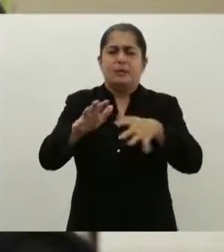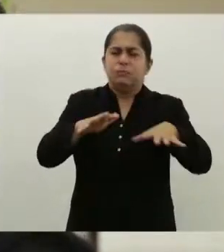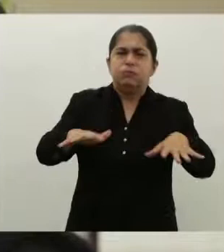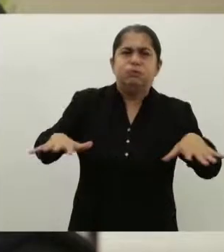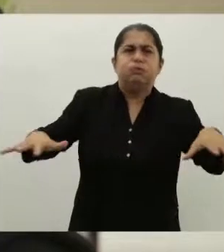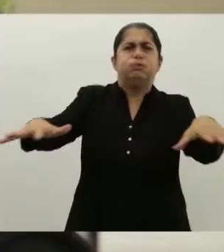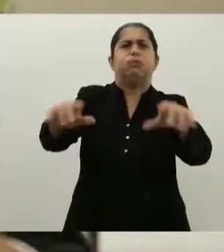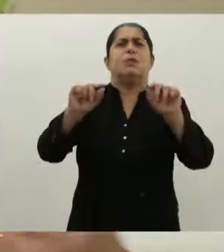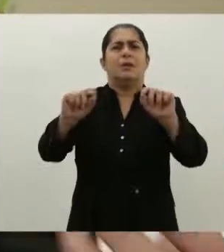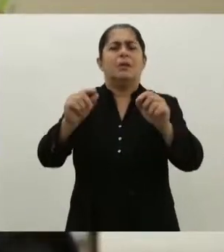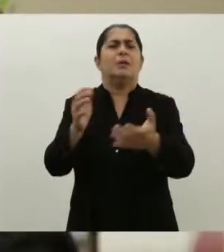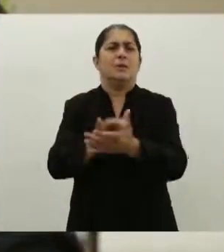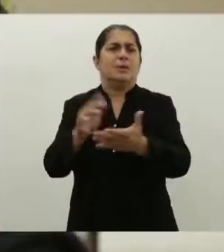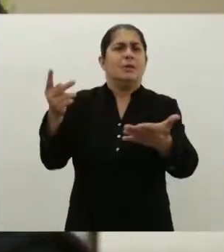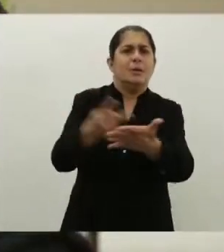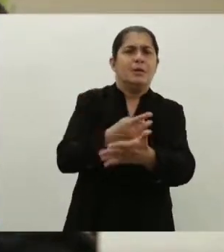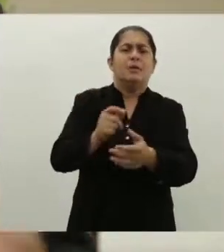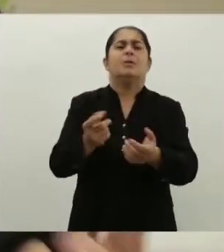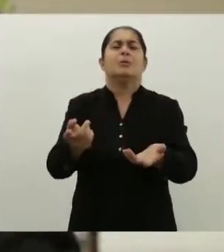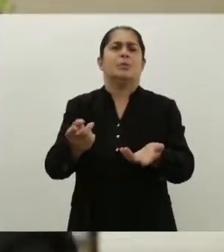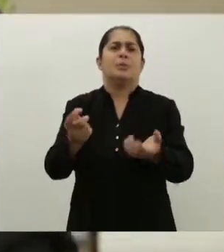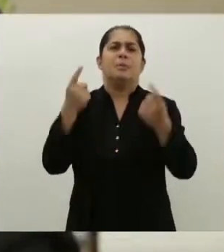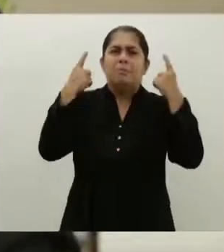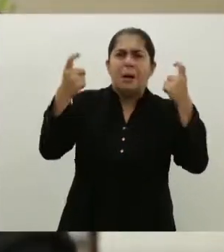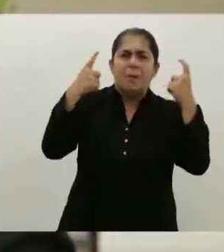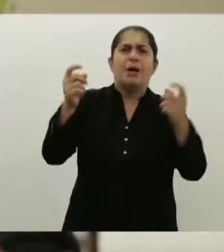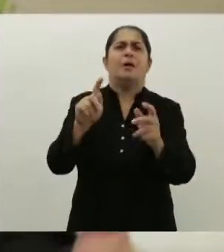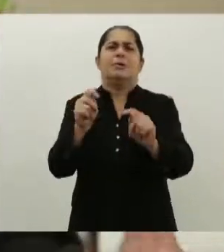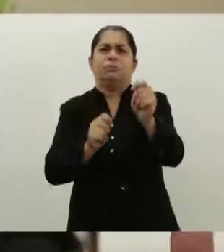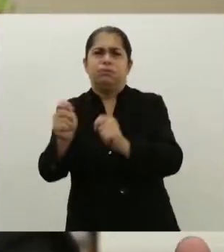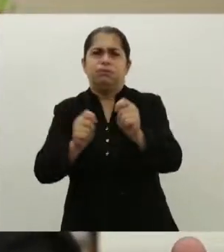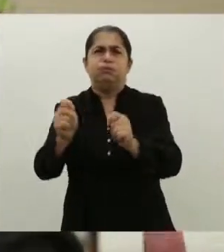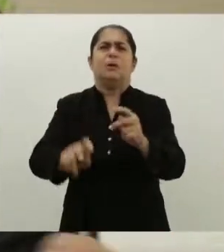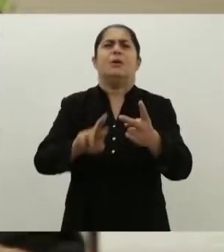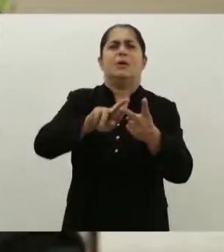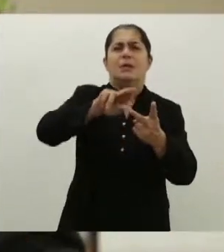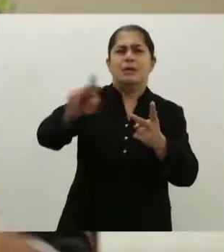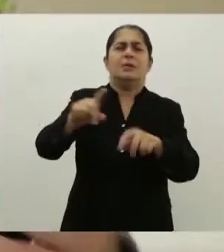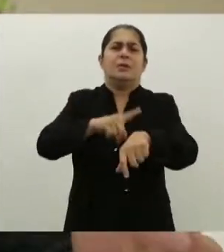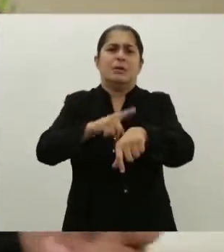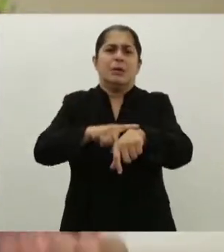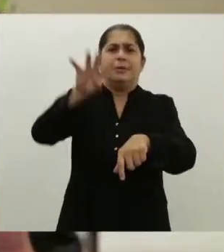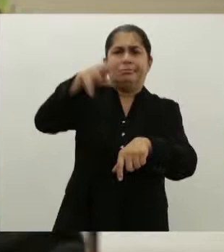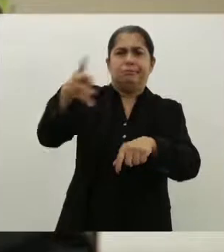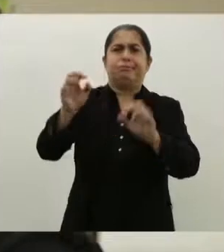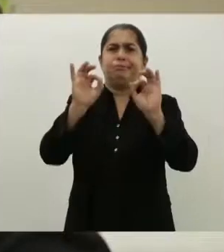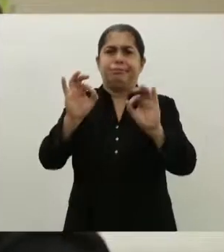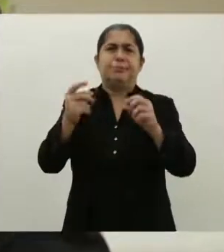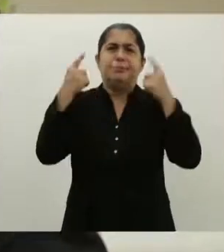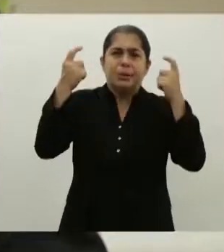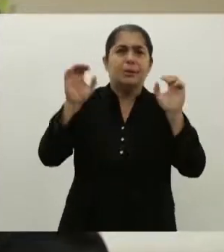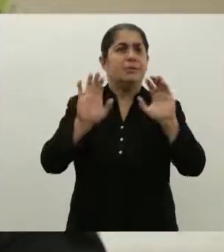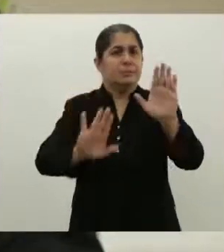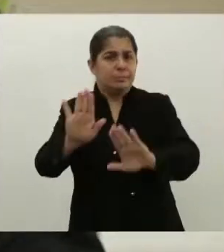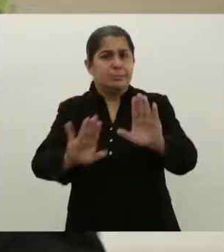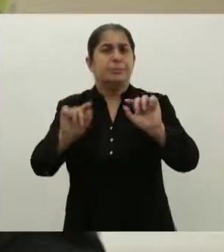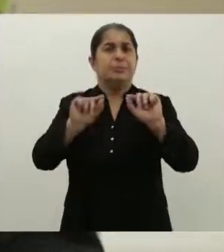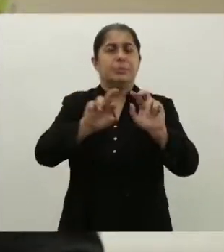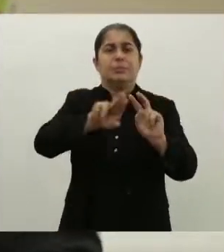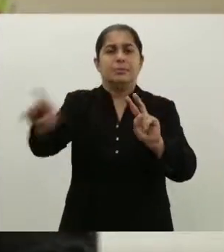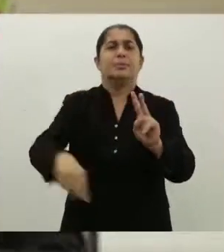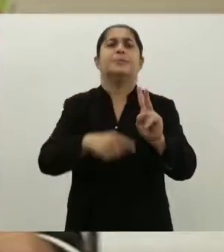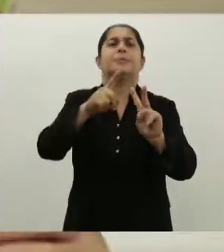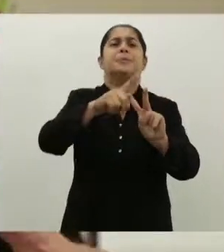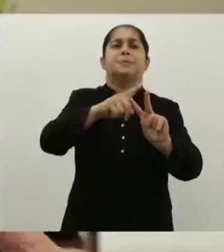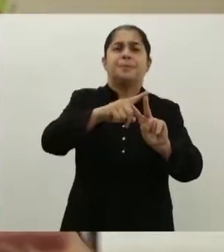moradores da área, com relação a evitar a poluição sonora, através dos controles de datas e horários das festividades.